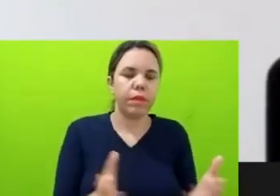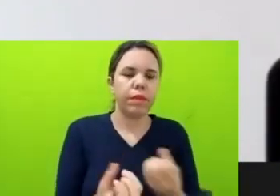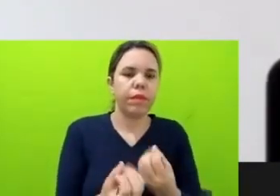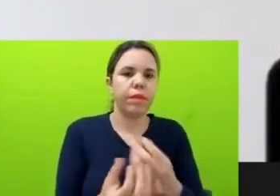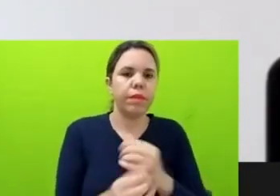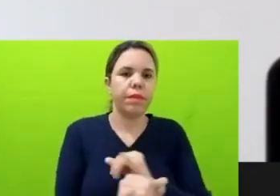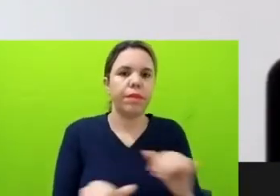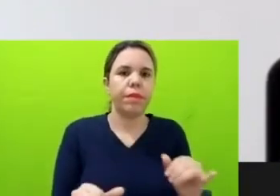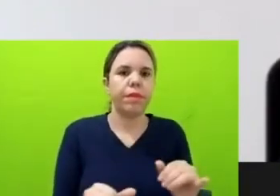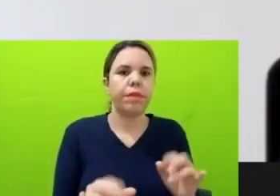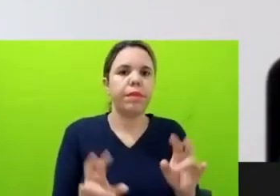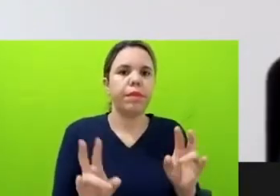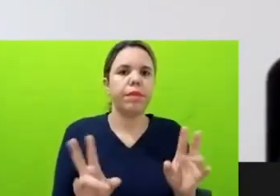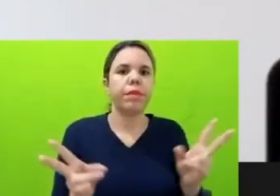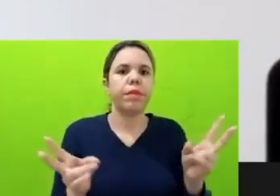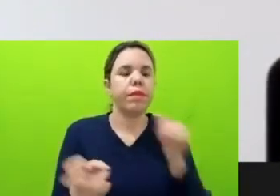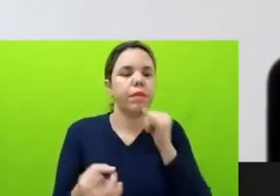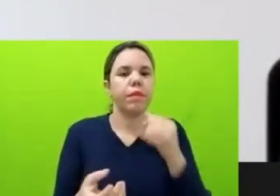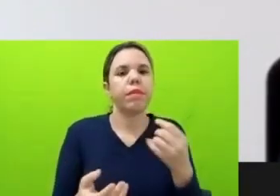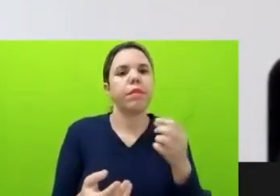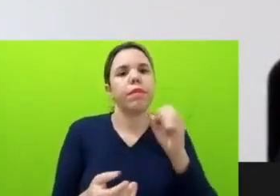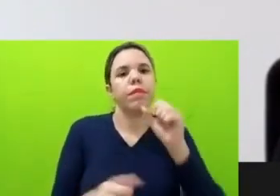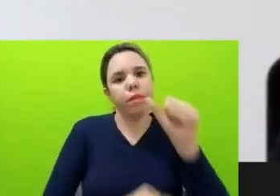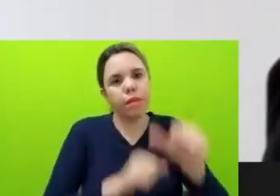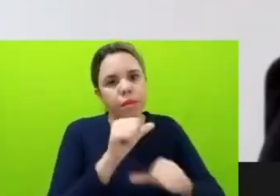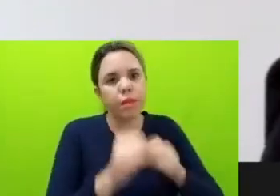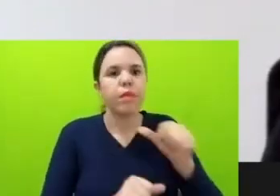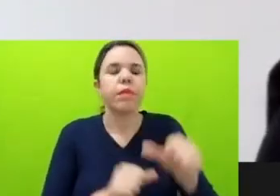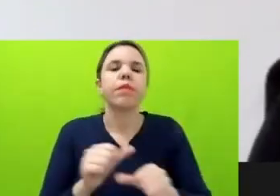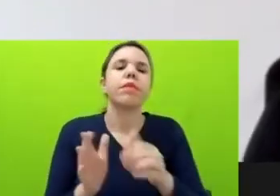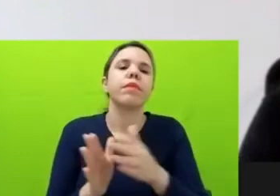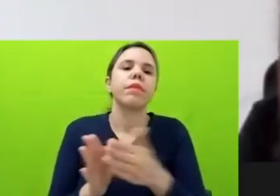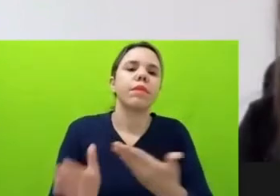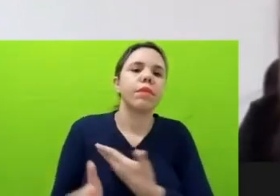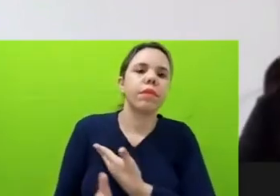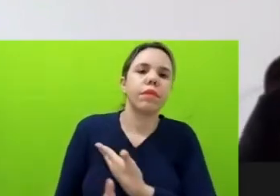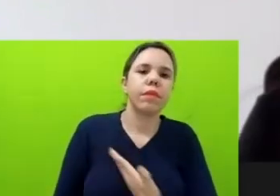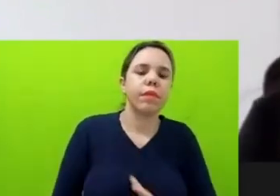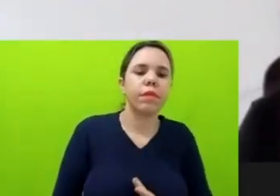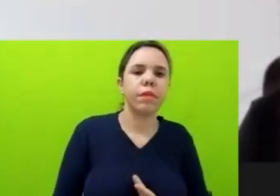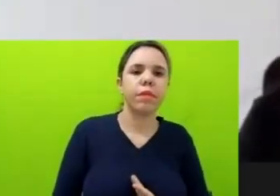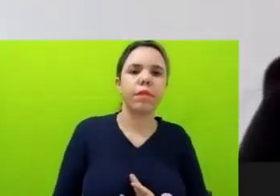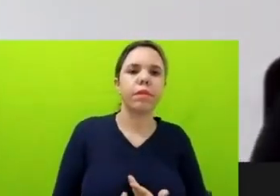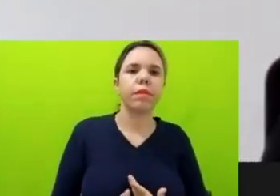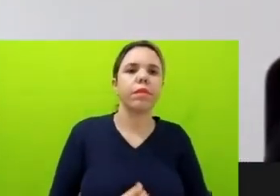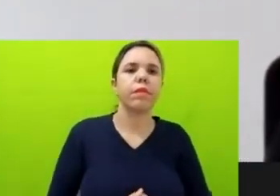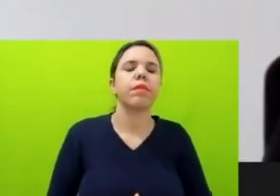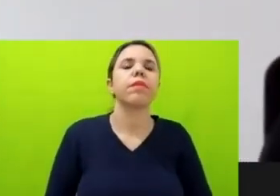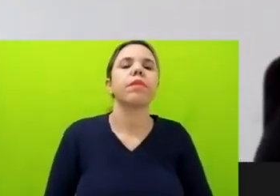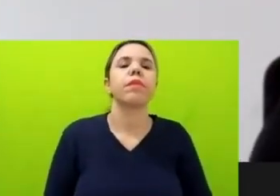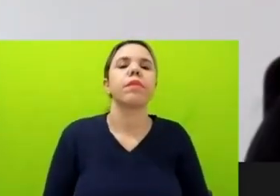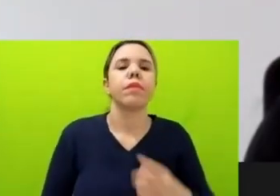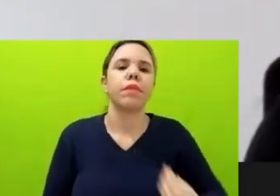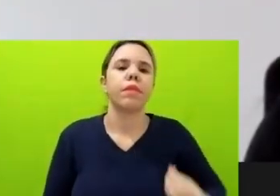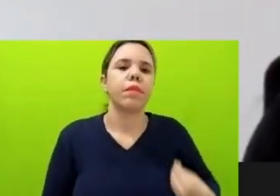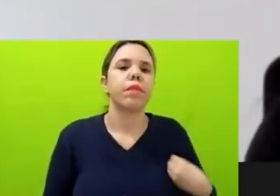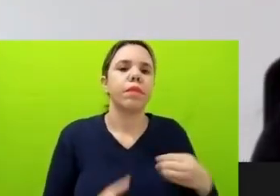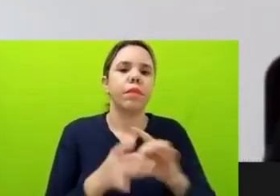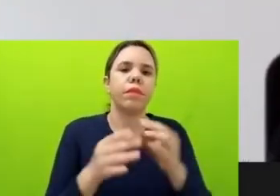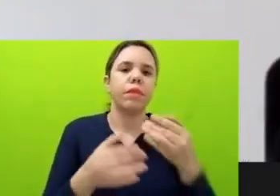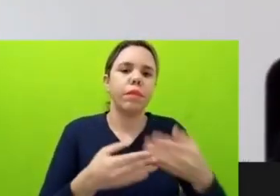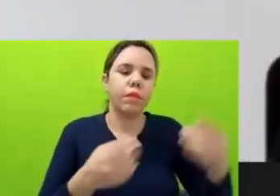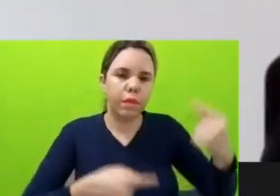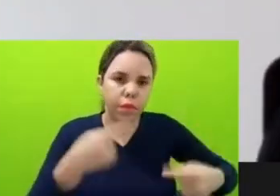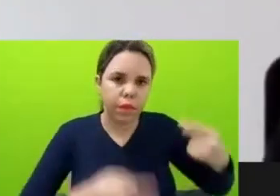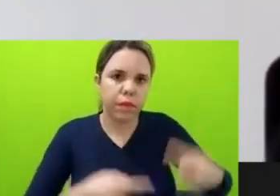mudança de governo, né, que esteja mais aberto a se discutir direitos de acesso, a gente